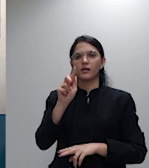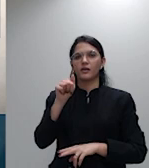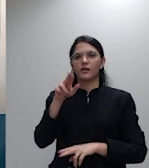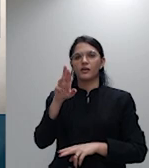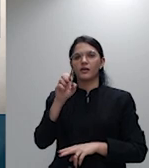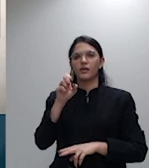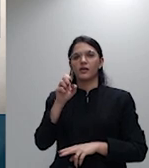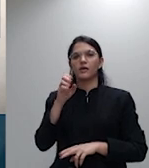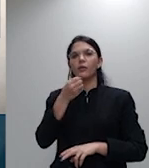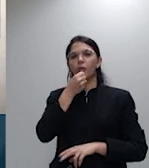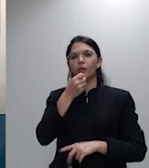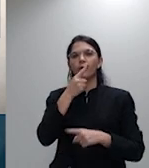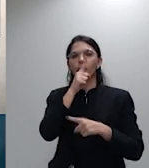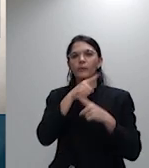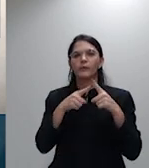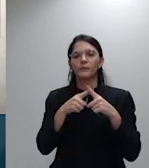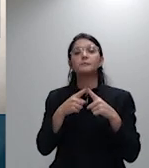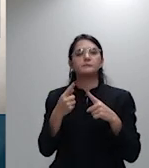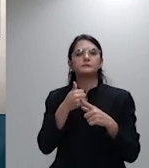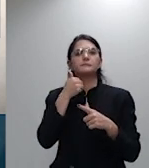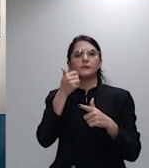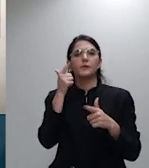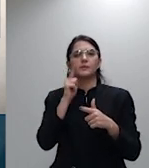excelentíssimo senhores ministros da